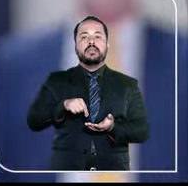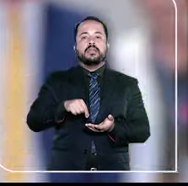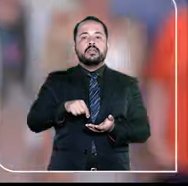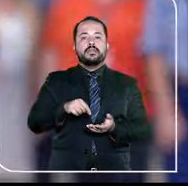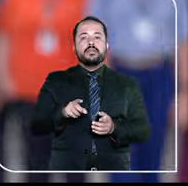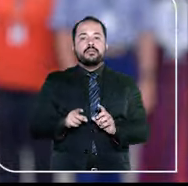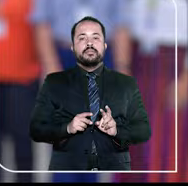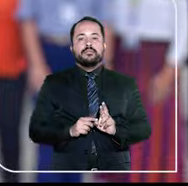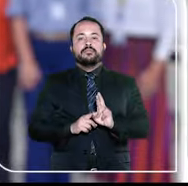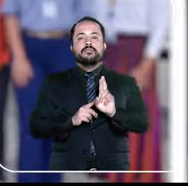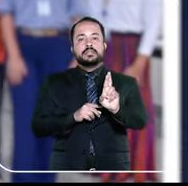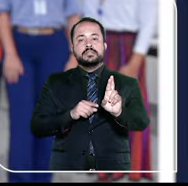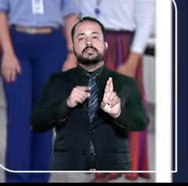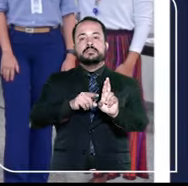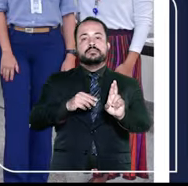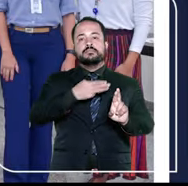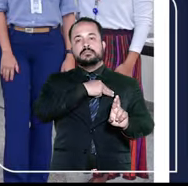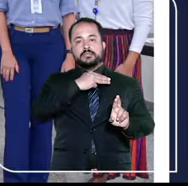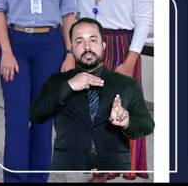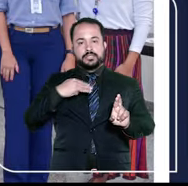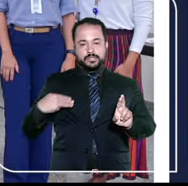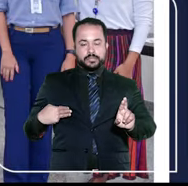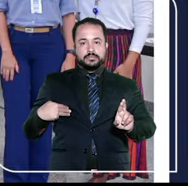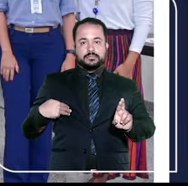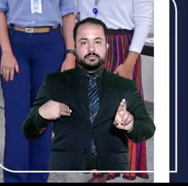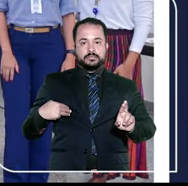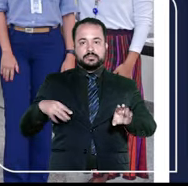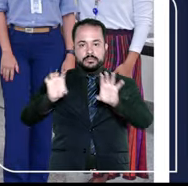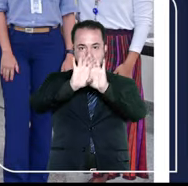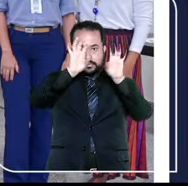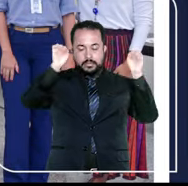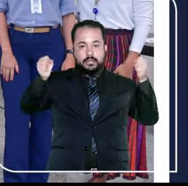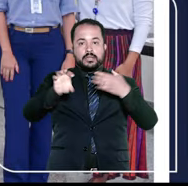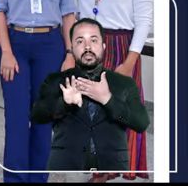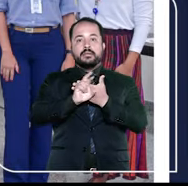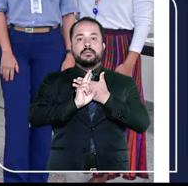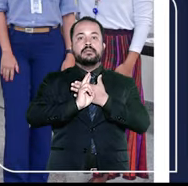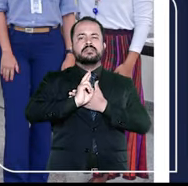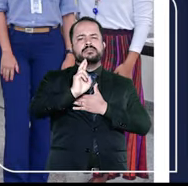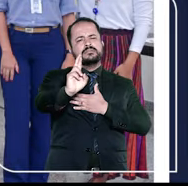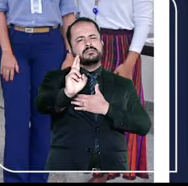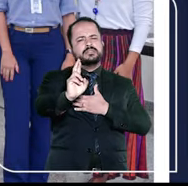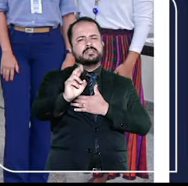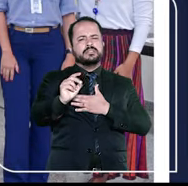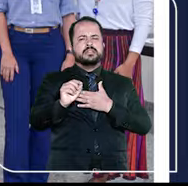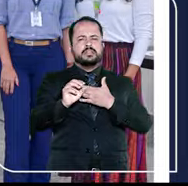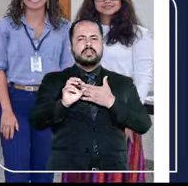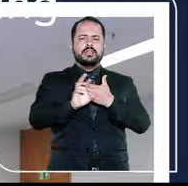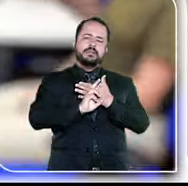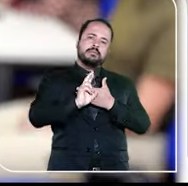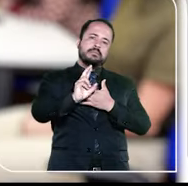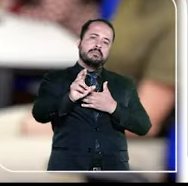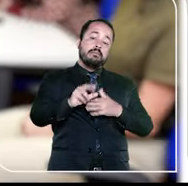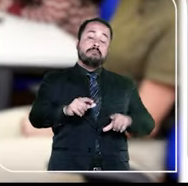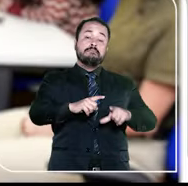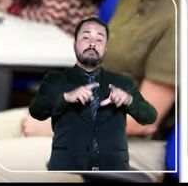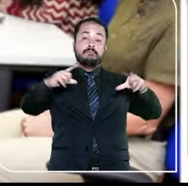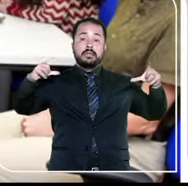e tendo à frente o ministro do Superior Tribunal de Justiça, a ouvidoria passa a ter uma dimensão